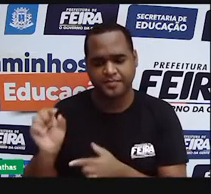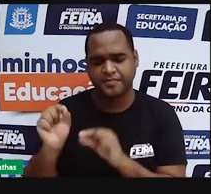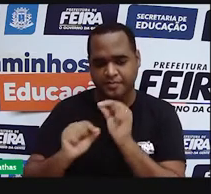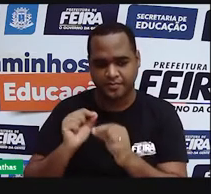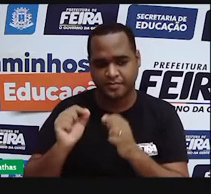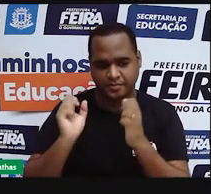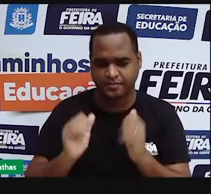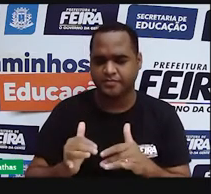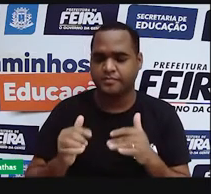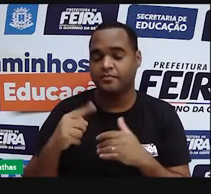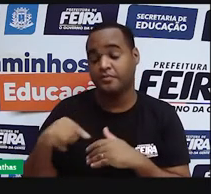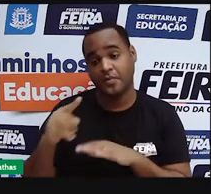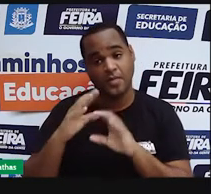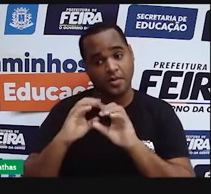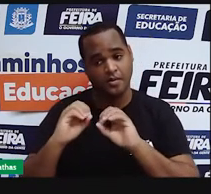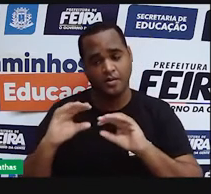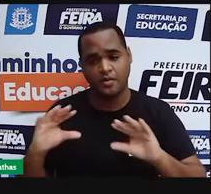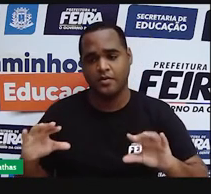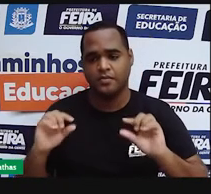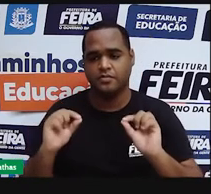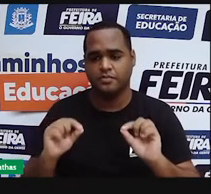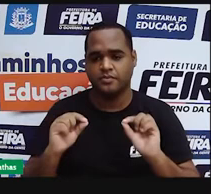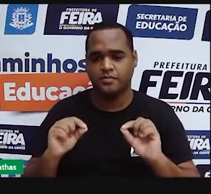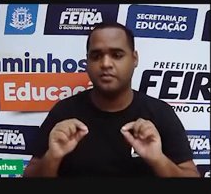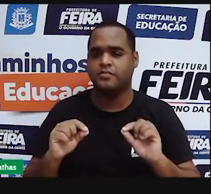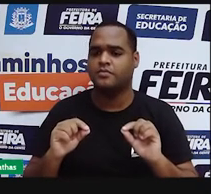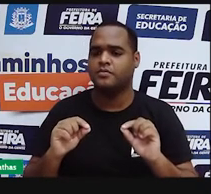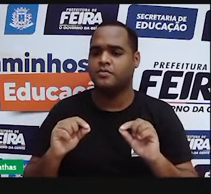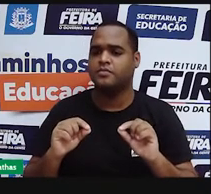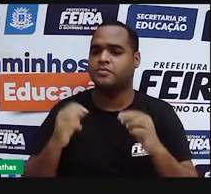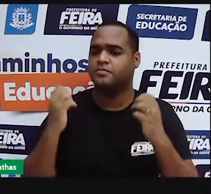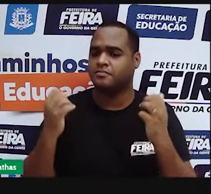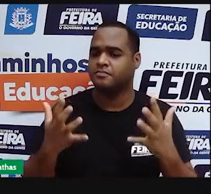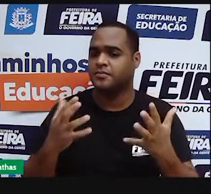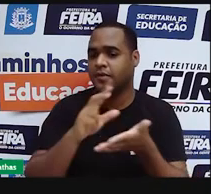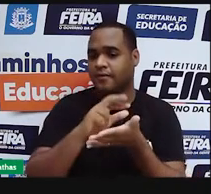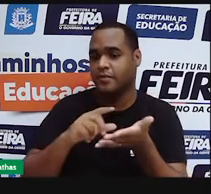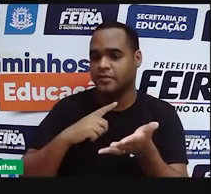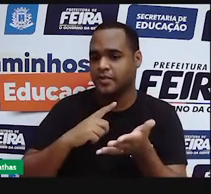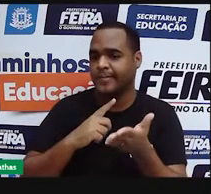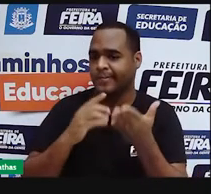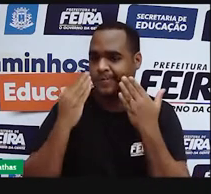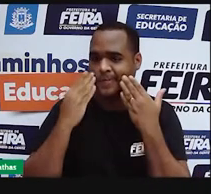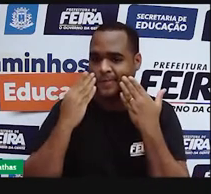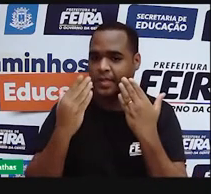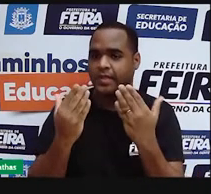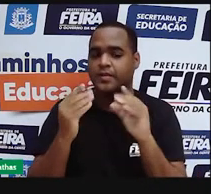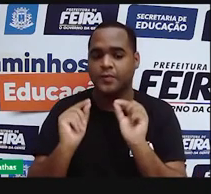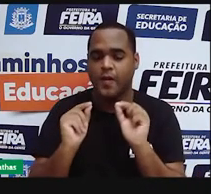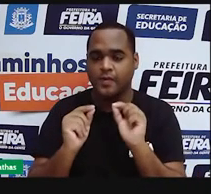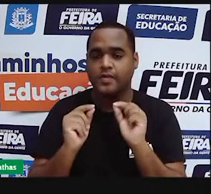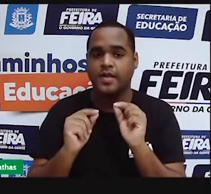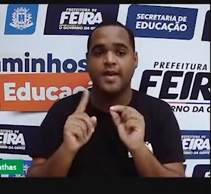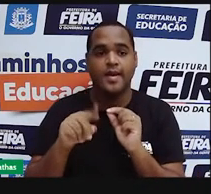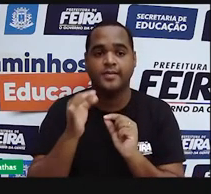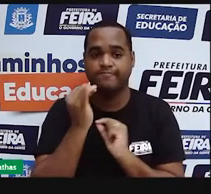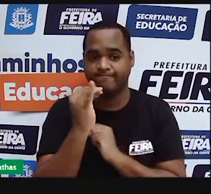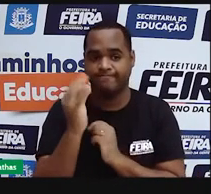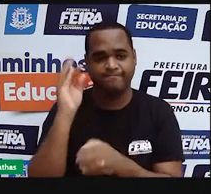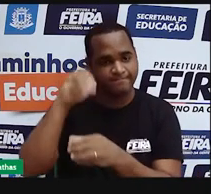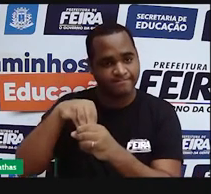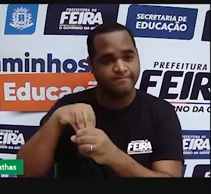E além de descobrir que os átomos apresentam essas camadas eletrônicas, Bohr também,